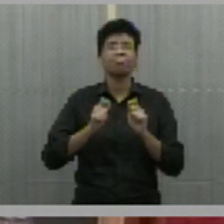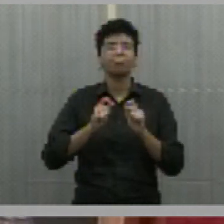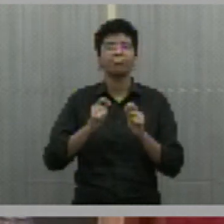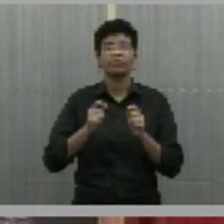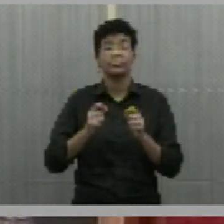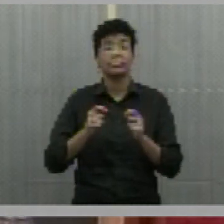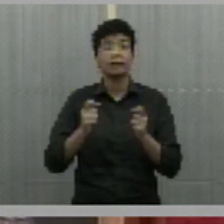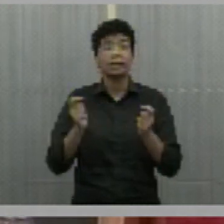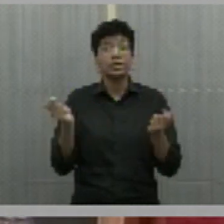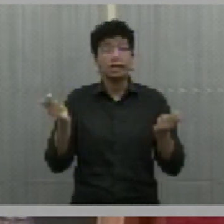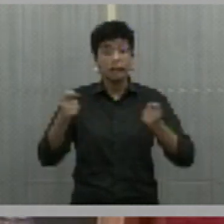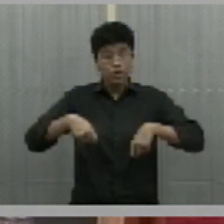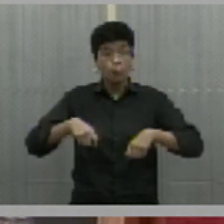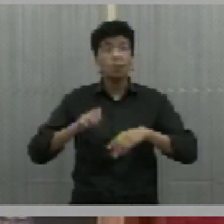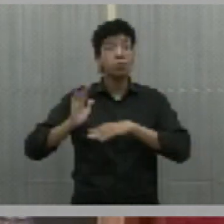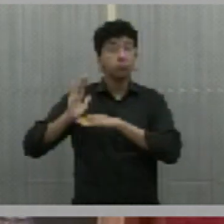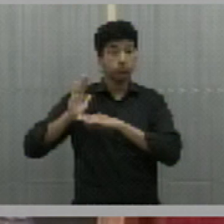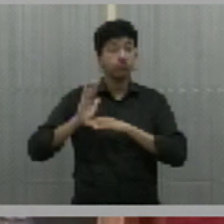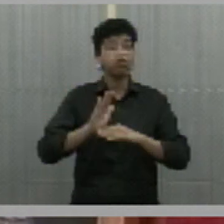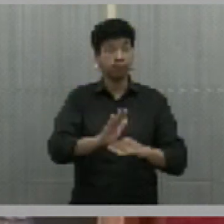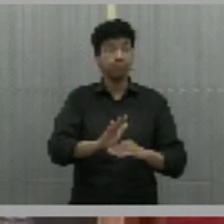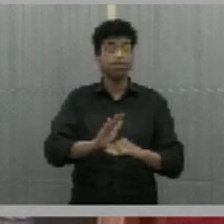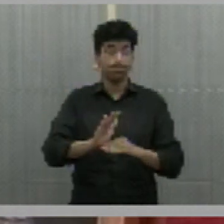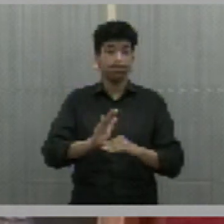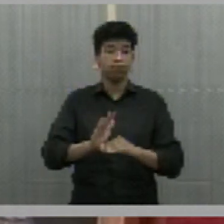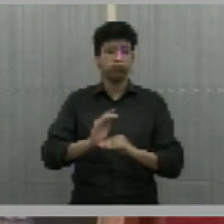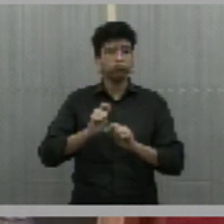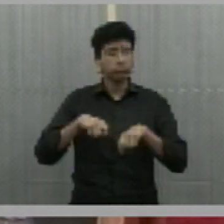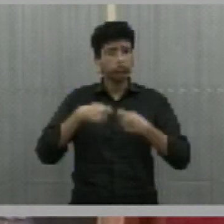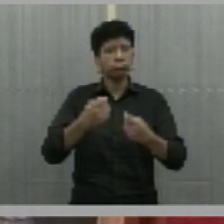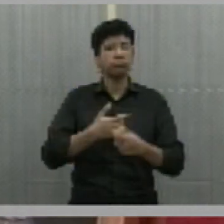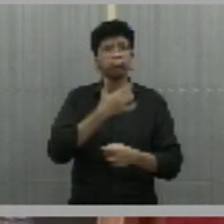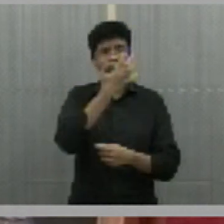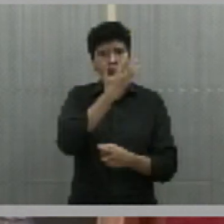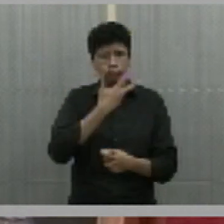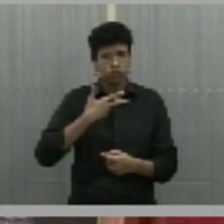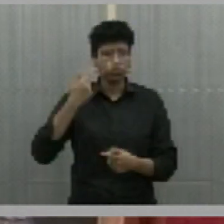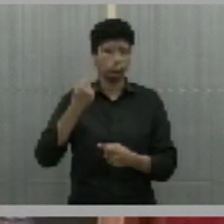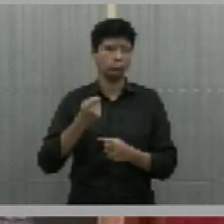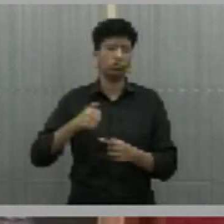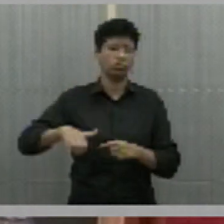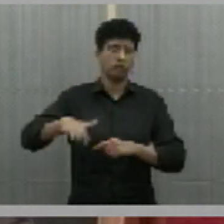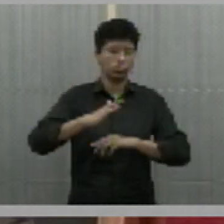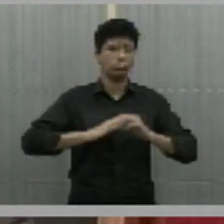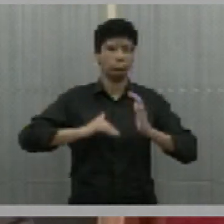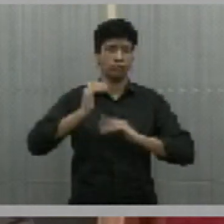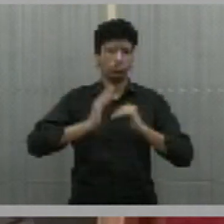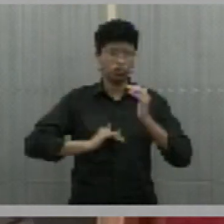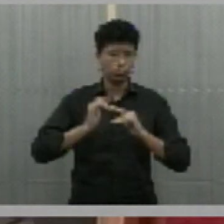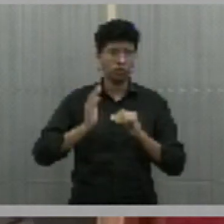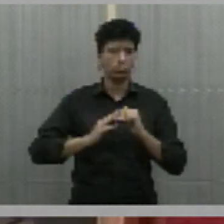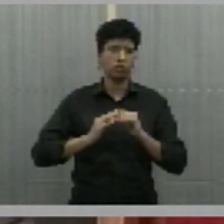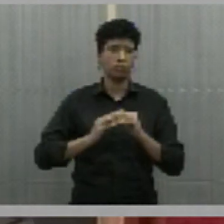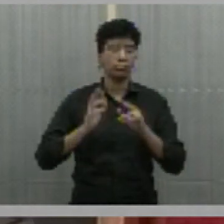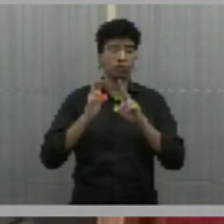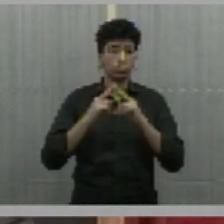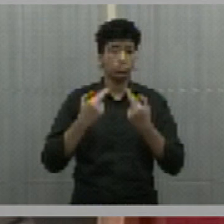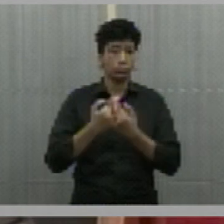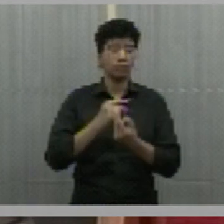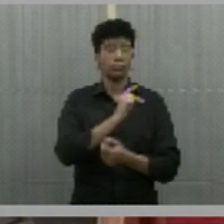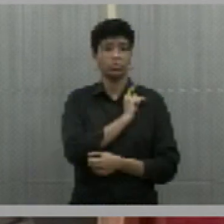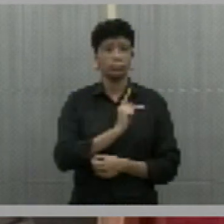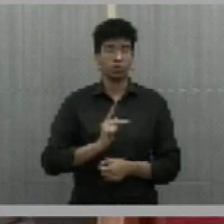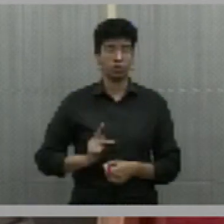contemplando as categorias com maior qualificação profissional. então a audiência ela transcorreu